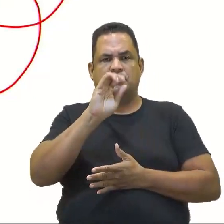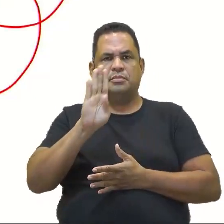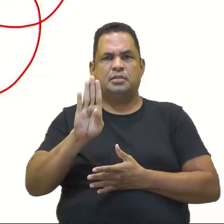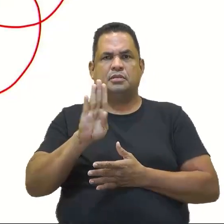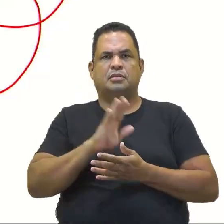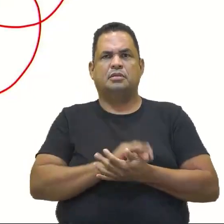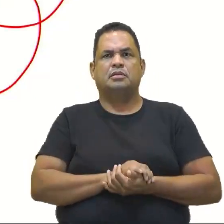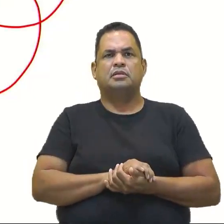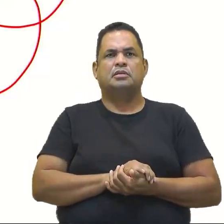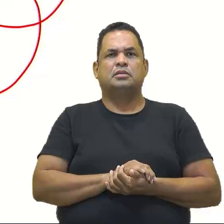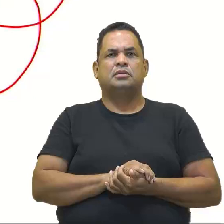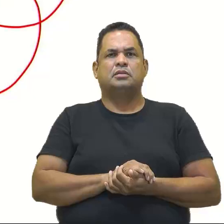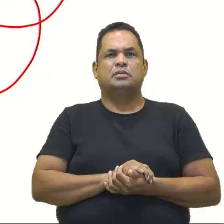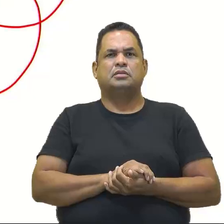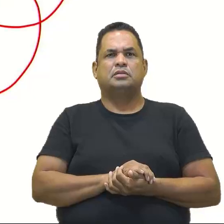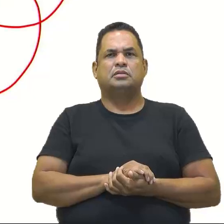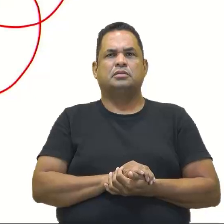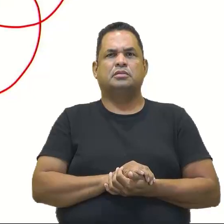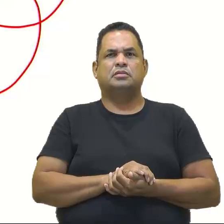4, 2, 4 e 6.